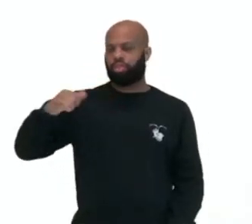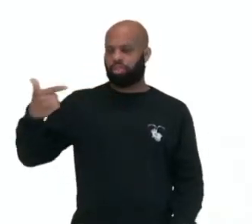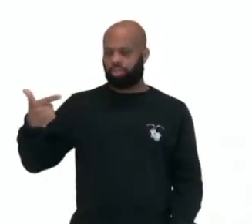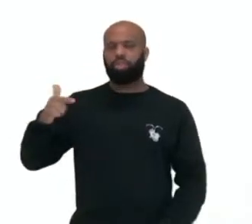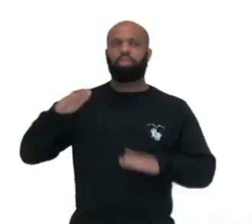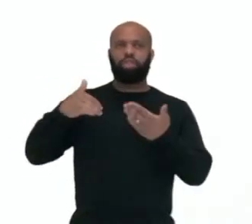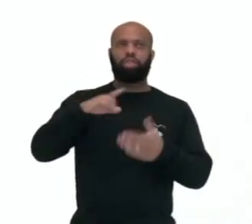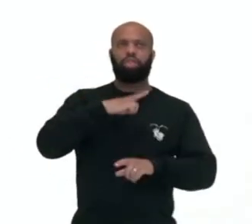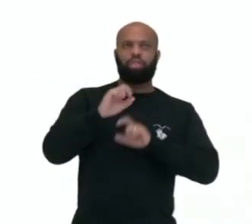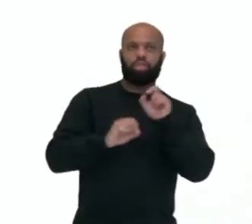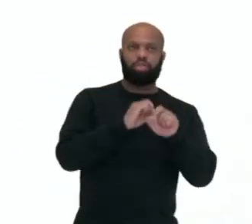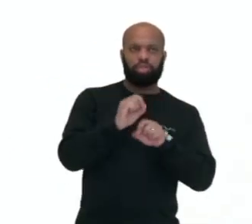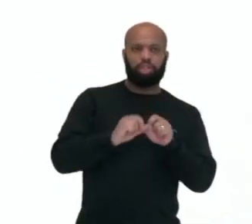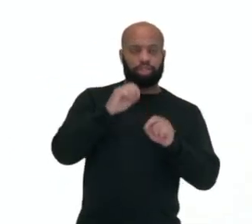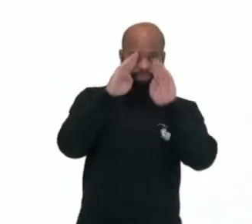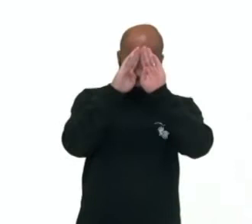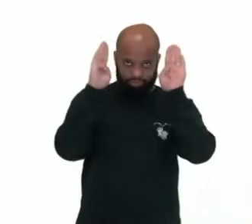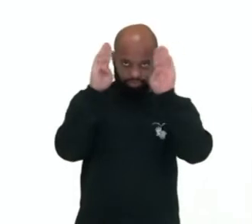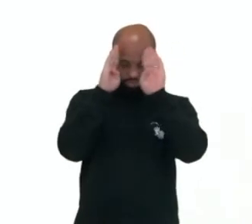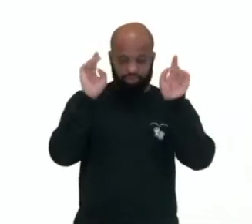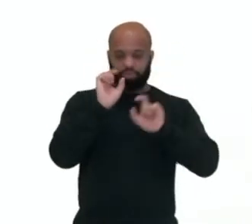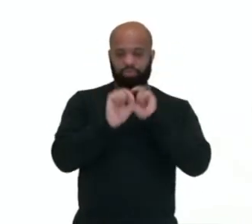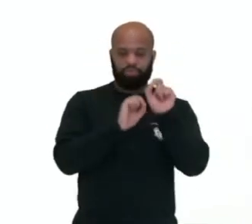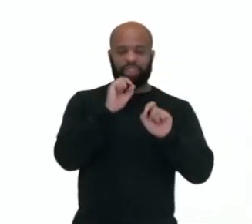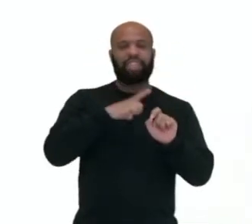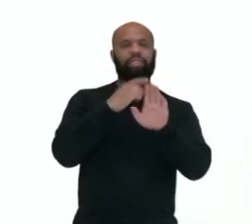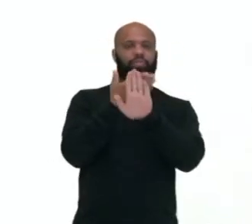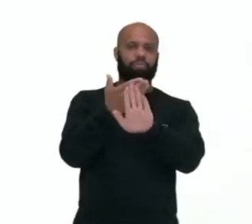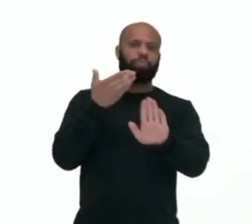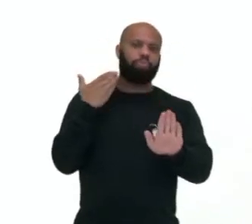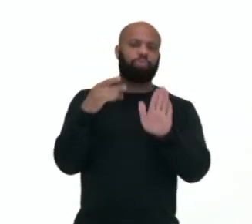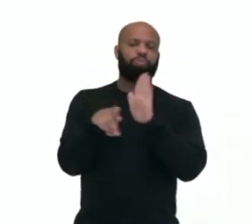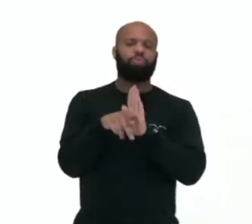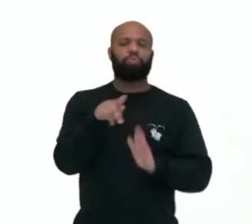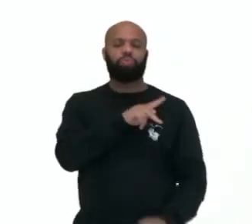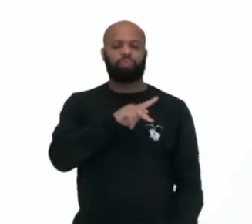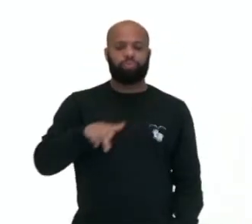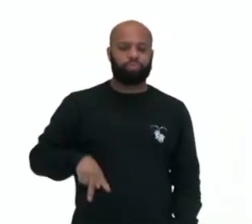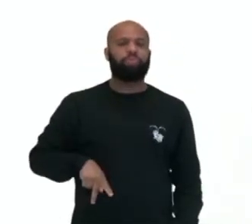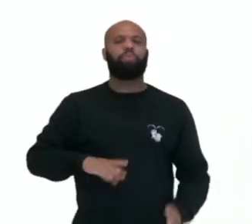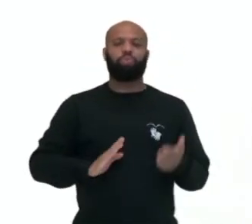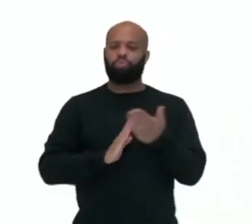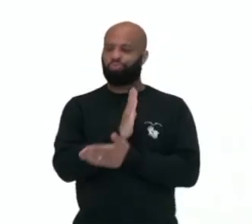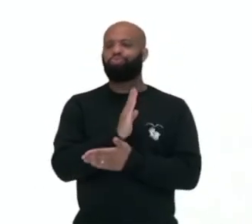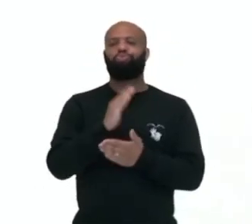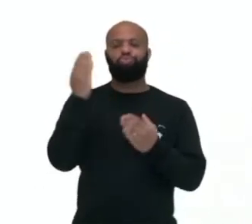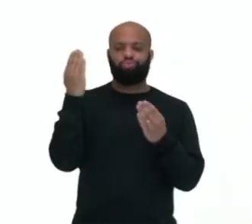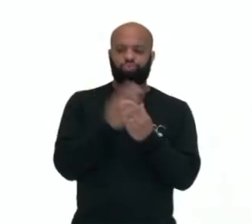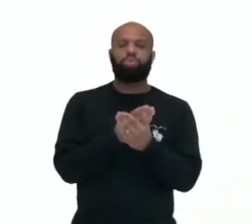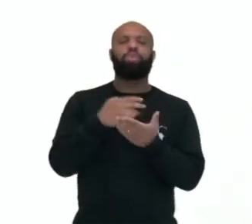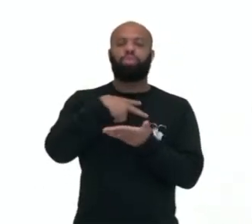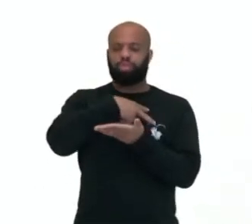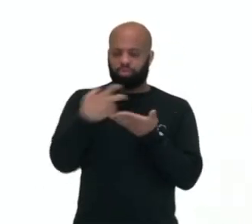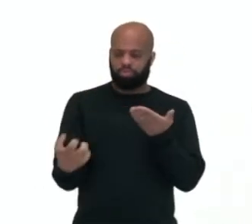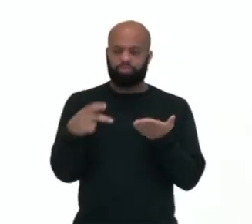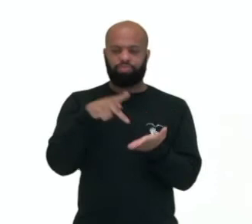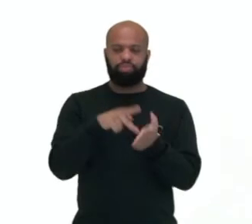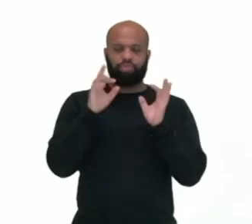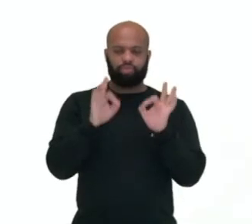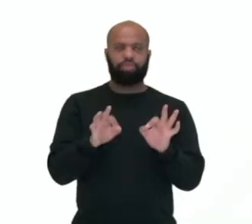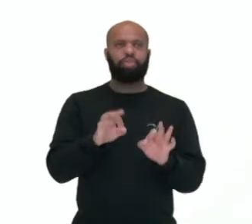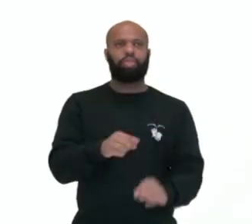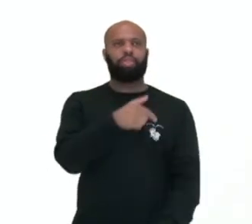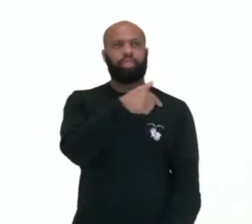o Fernando Collor de Mello foi definitivamente afastado da presidência, foi aprovado o seu processo de impeachment por